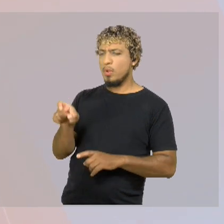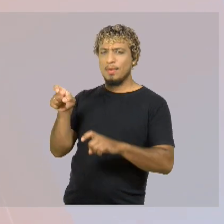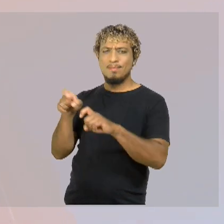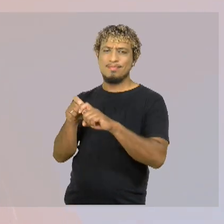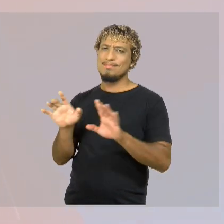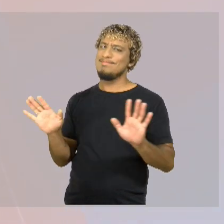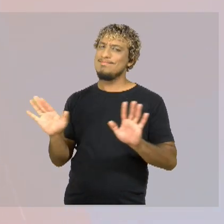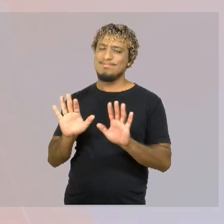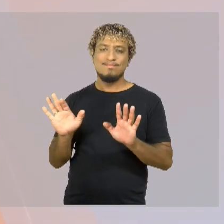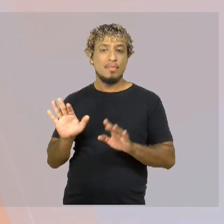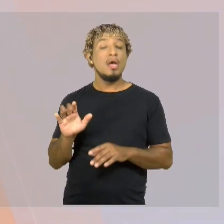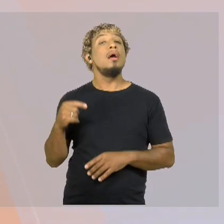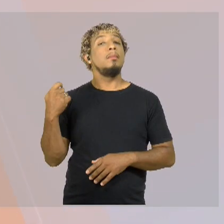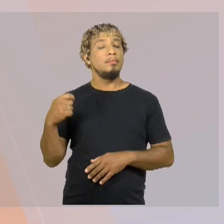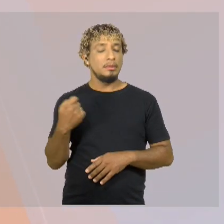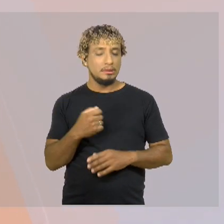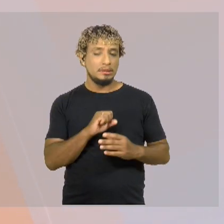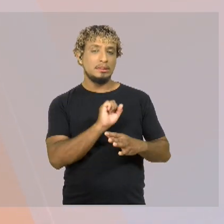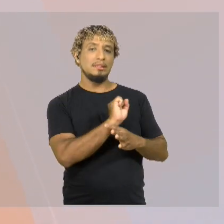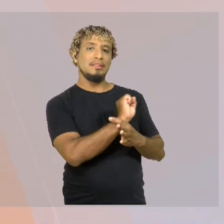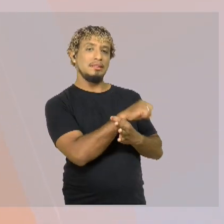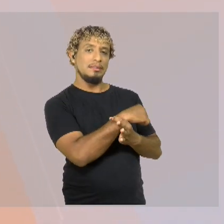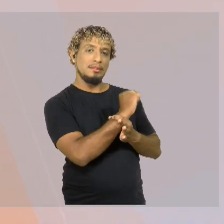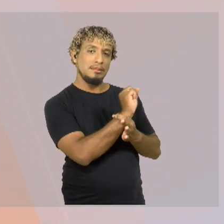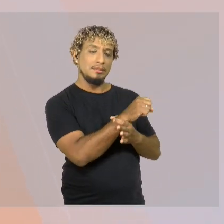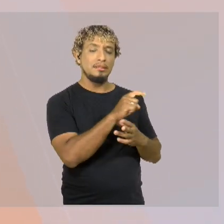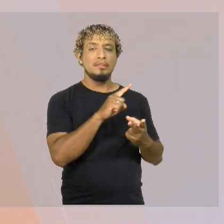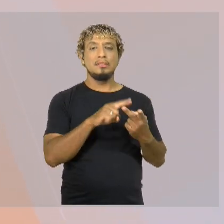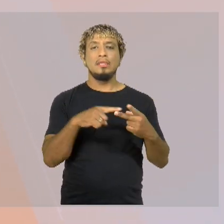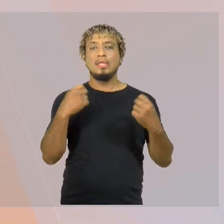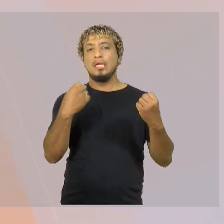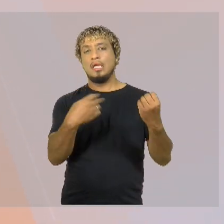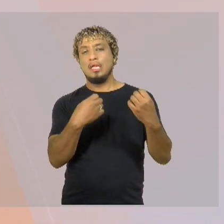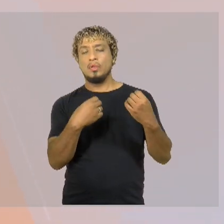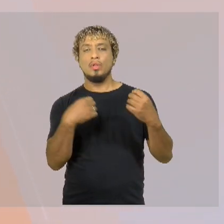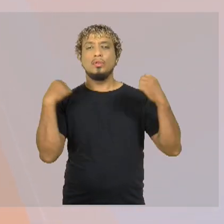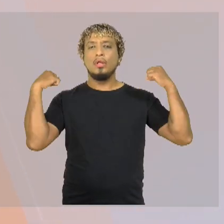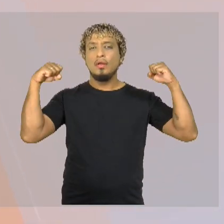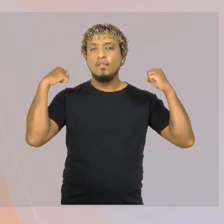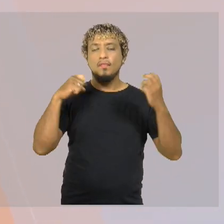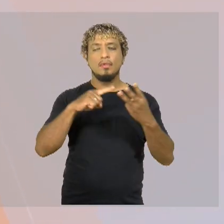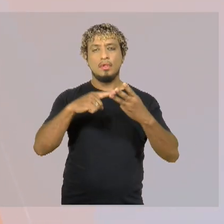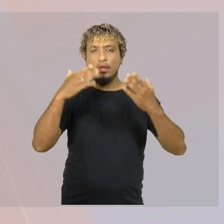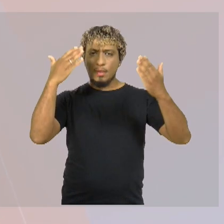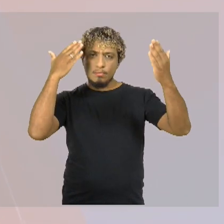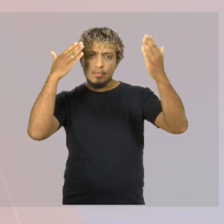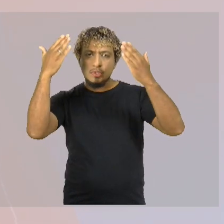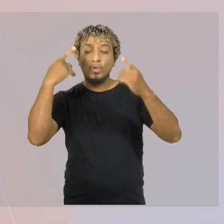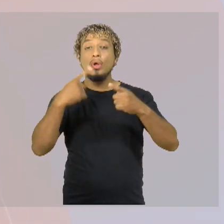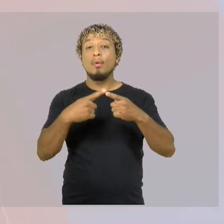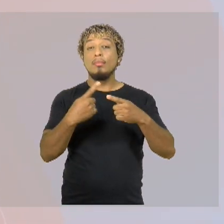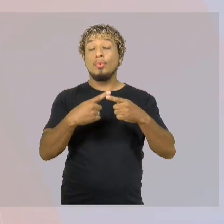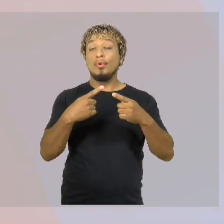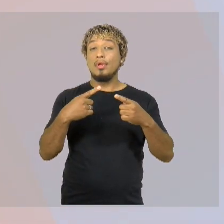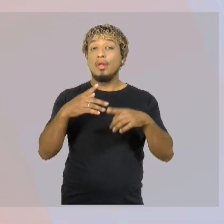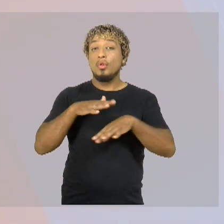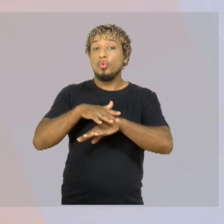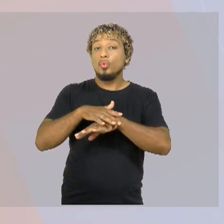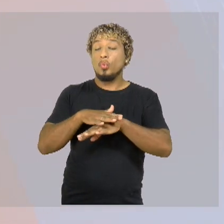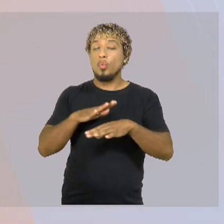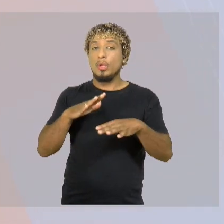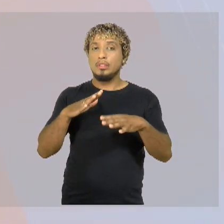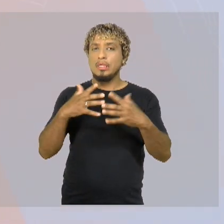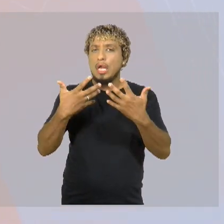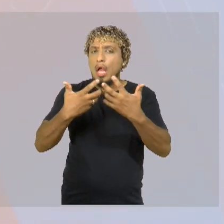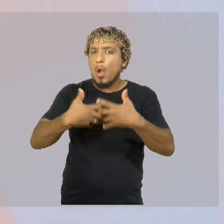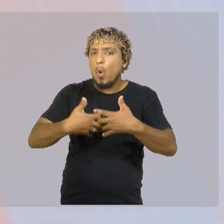vezes ele vai precisar da ajuda do fisioterapeuta, do educador físico, do psicólogo. Já que é uma doença complexa e muitas